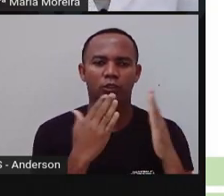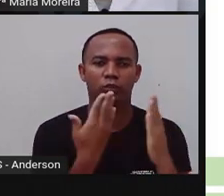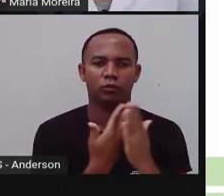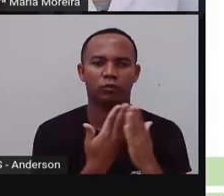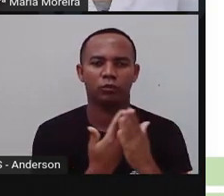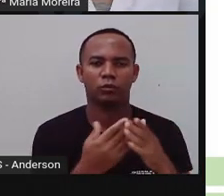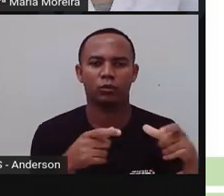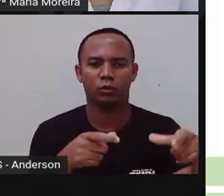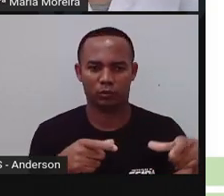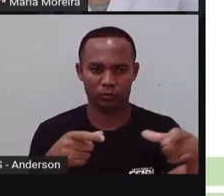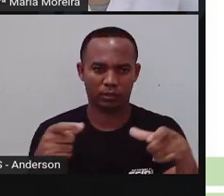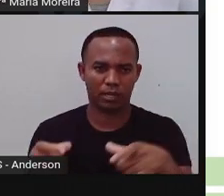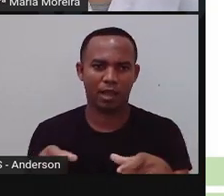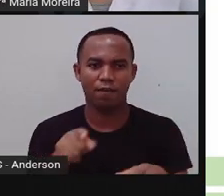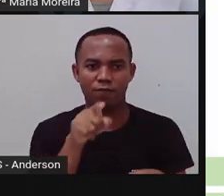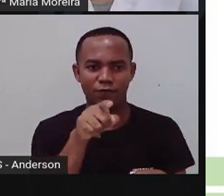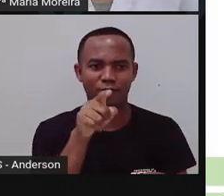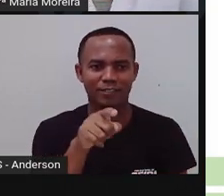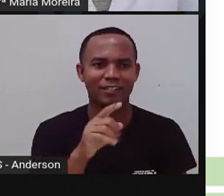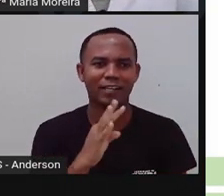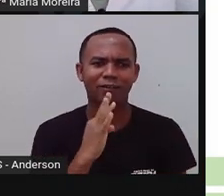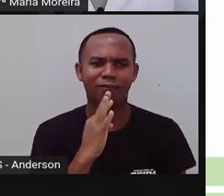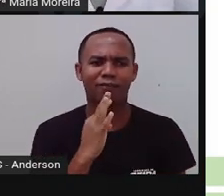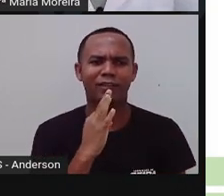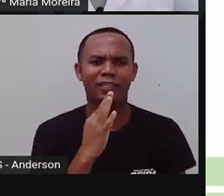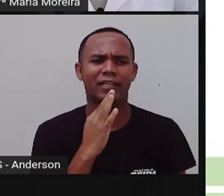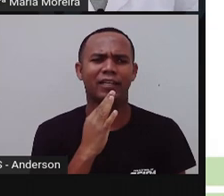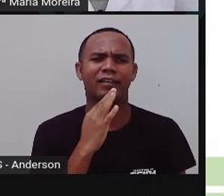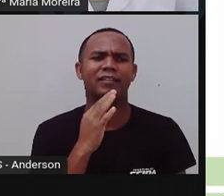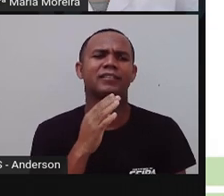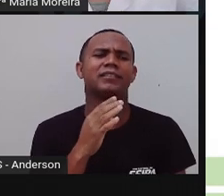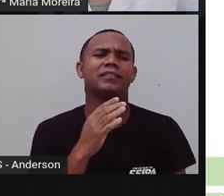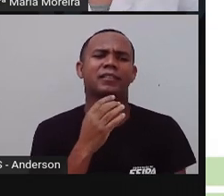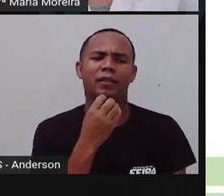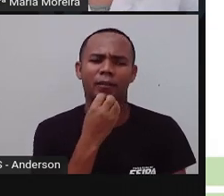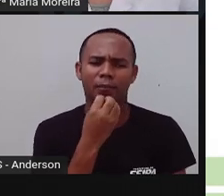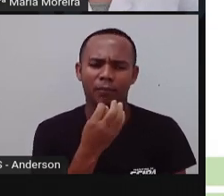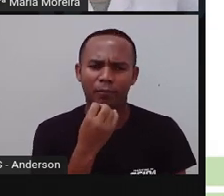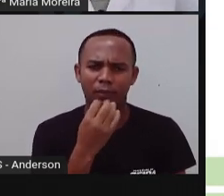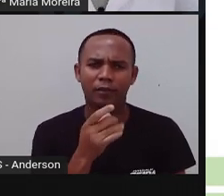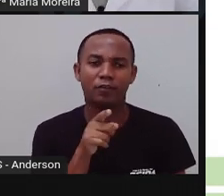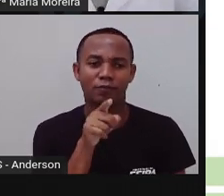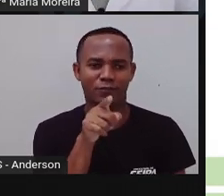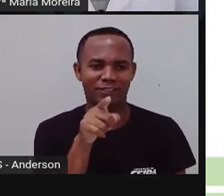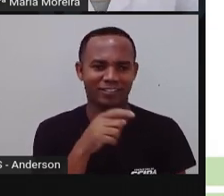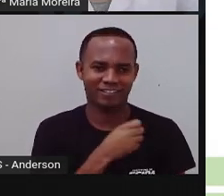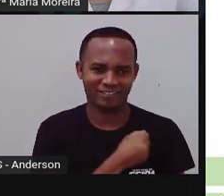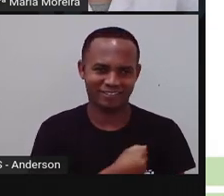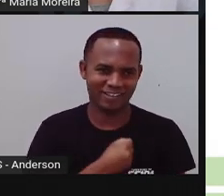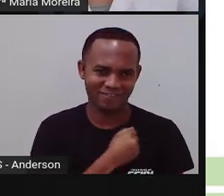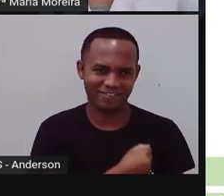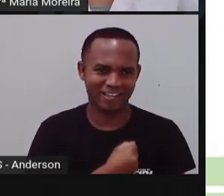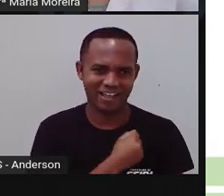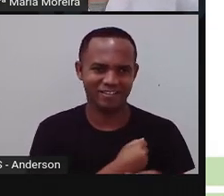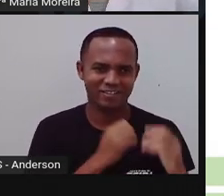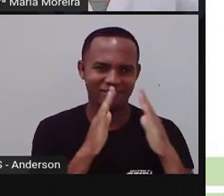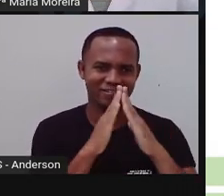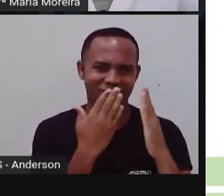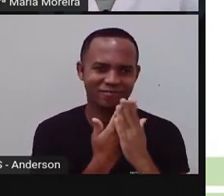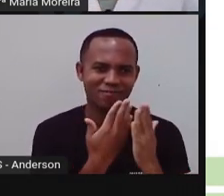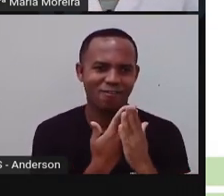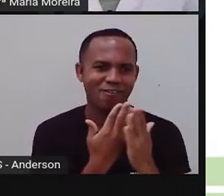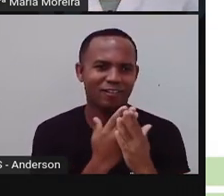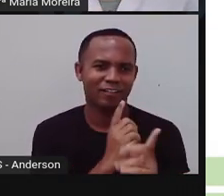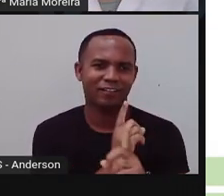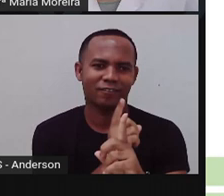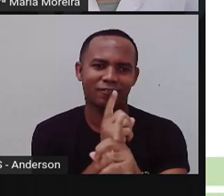Um lugar que vocês conhecem aí também, né? E que provavelmente estão morrendo de saudade de encontrar os coleguinhas, de